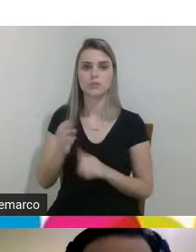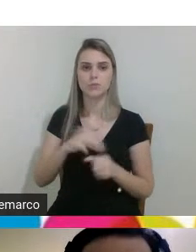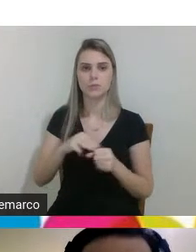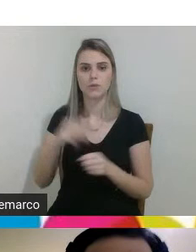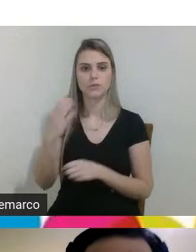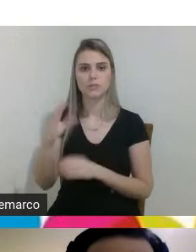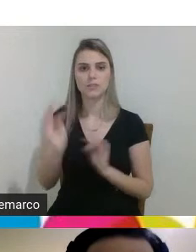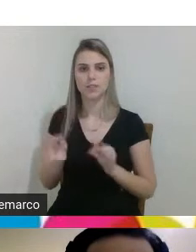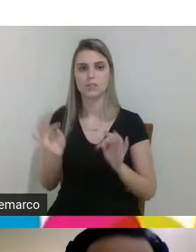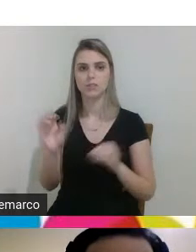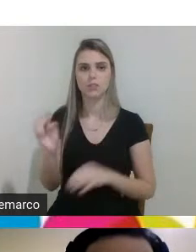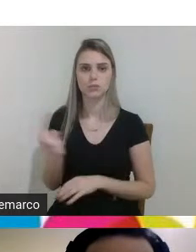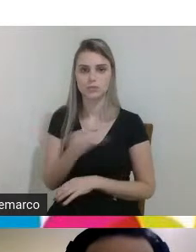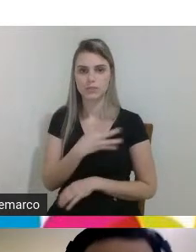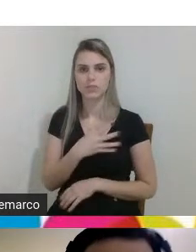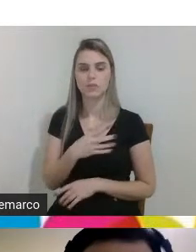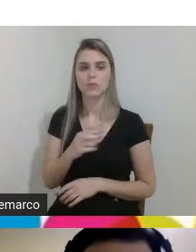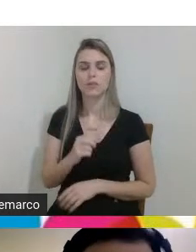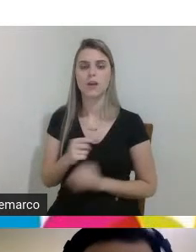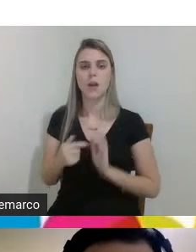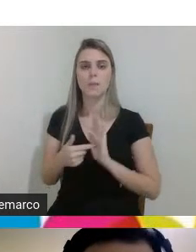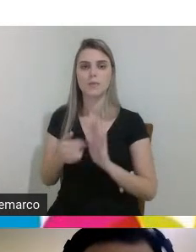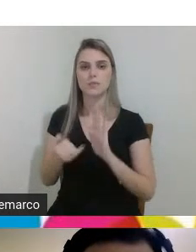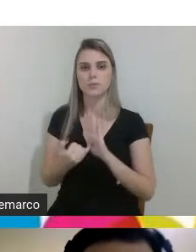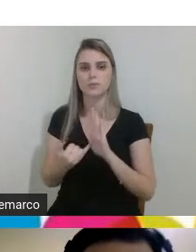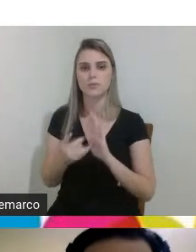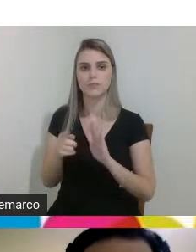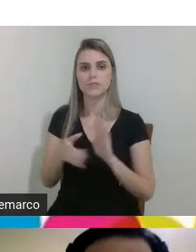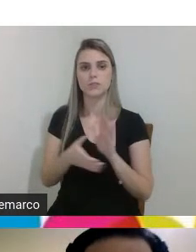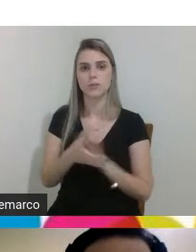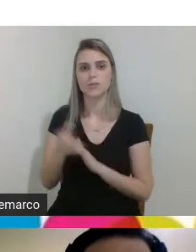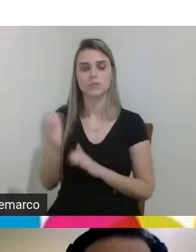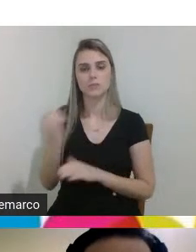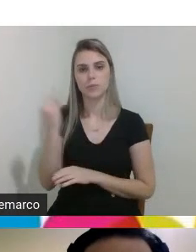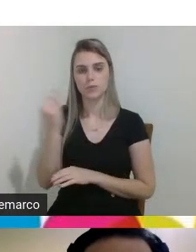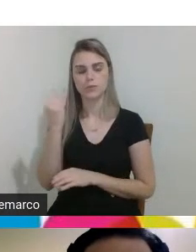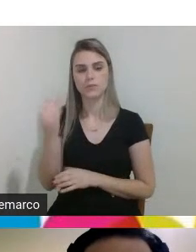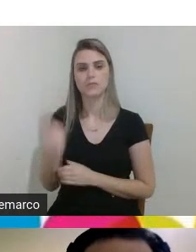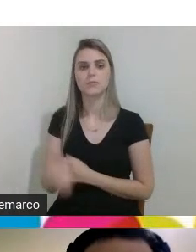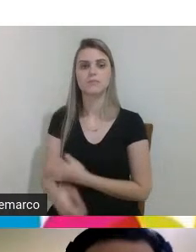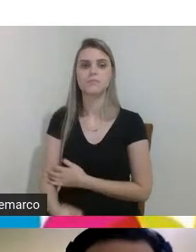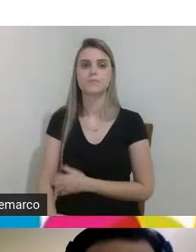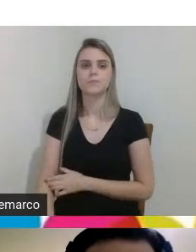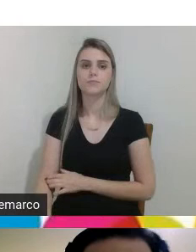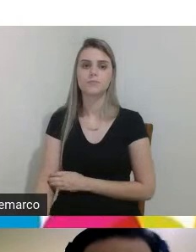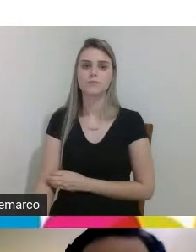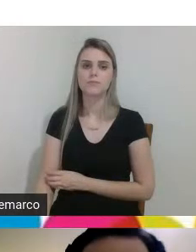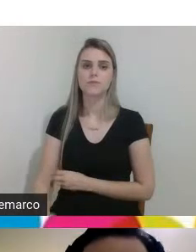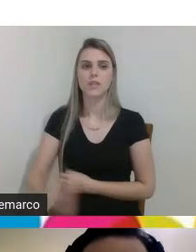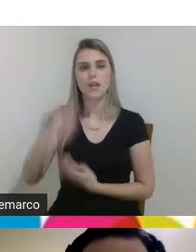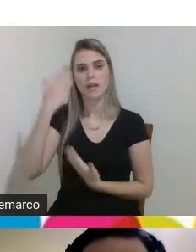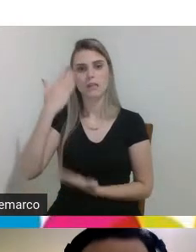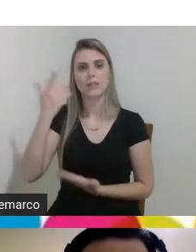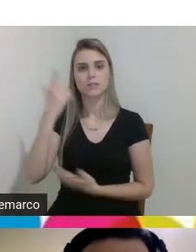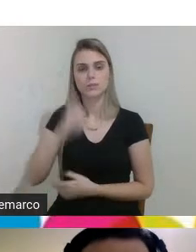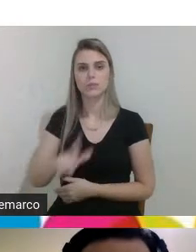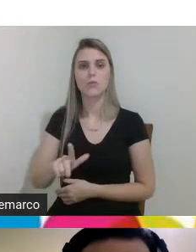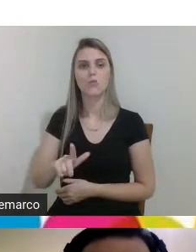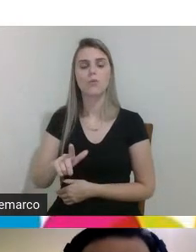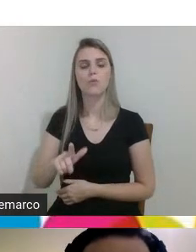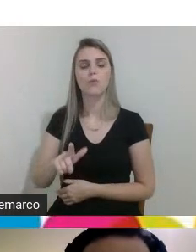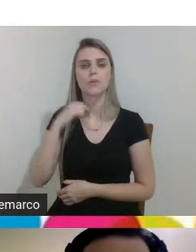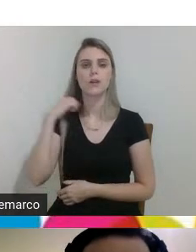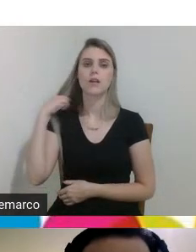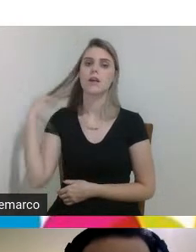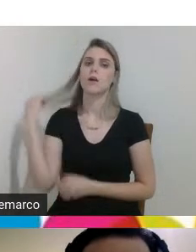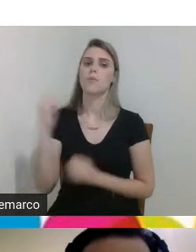Inovação representando o ISC nesse conselho importante e é isso né a gente agradece mais uma vez a possibilidade